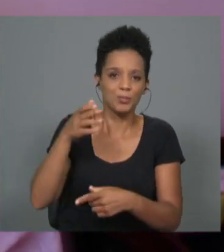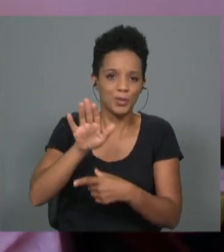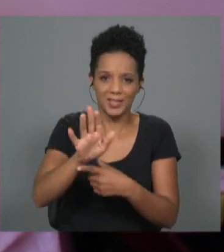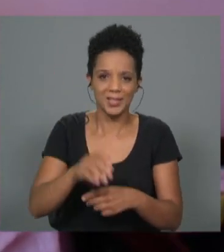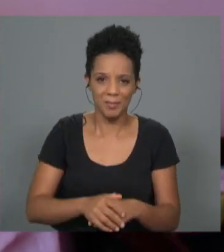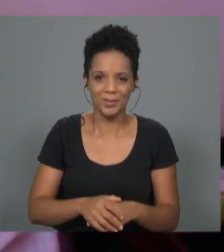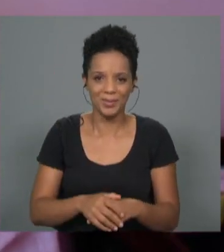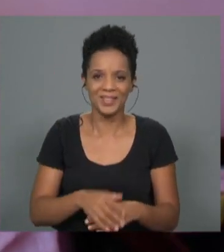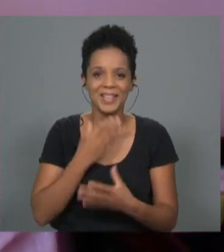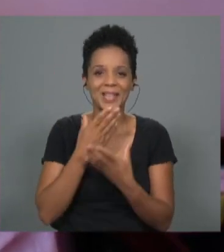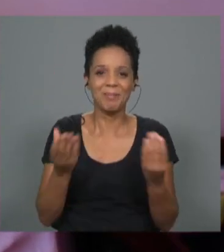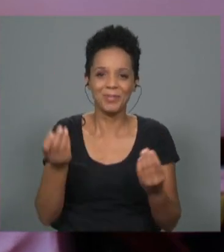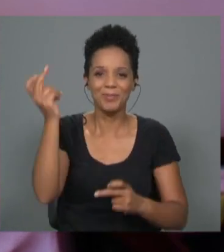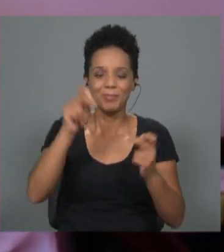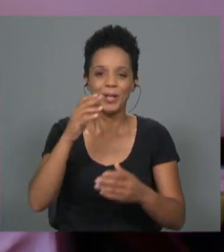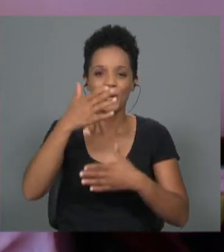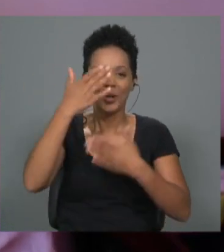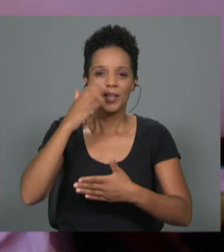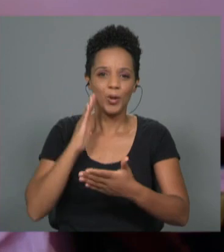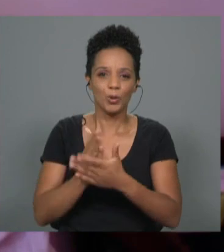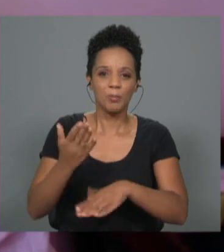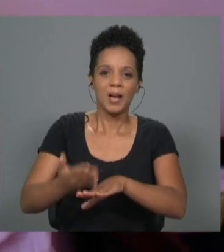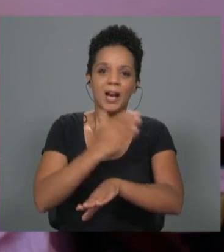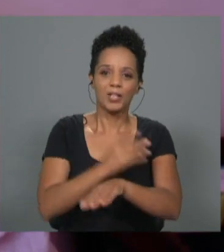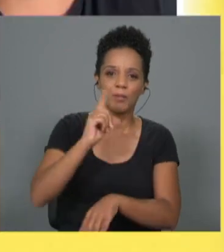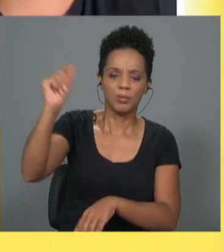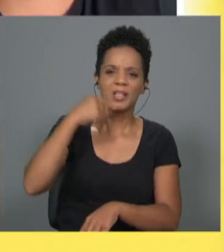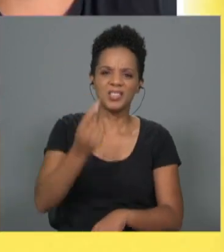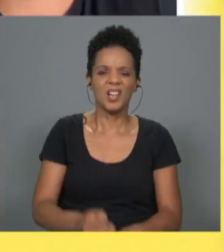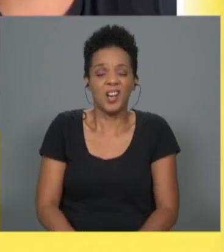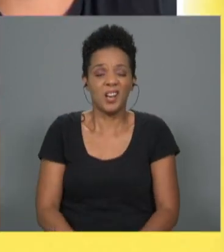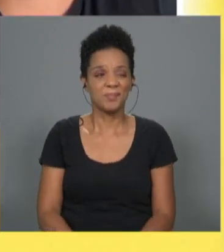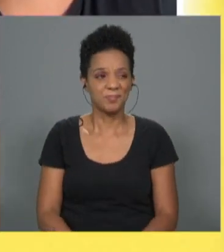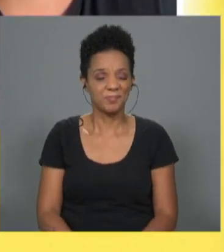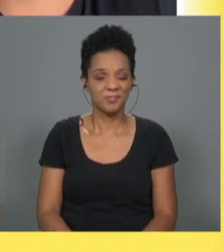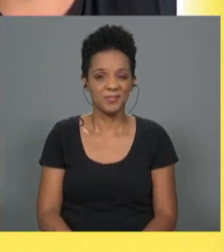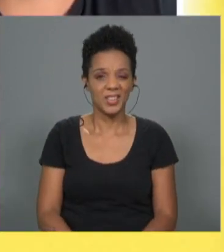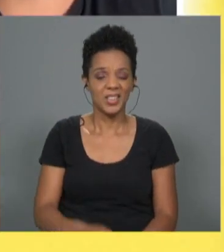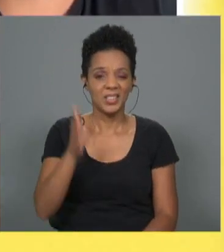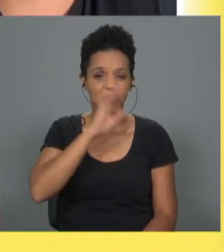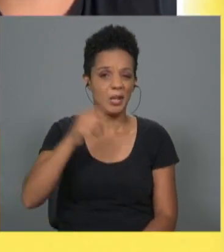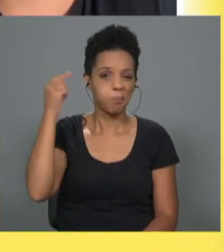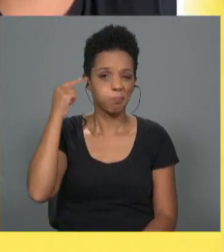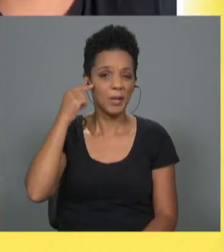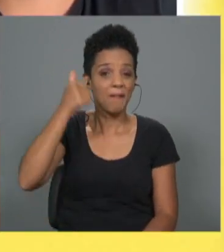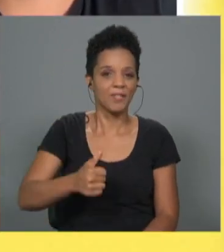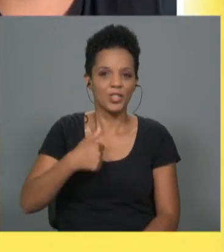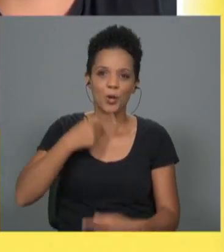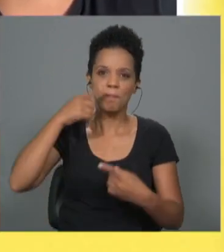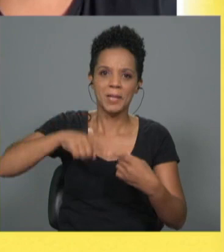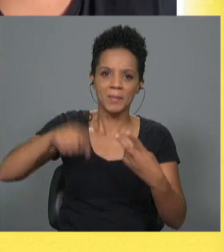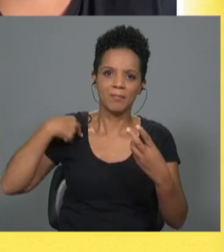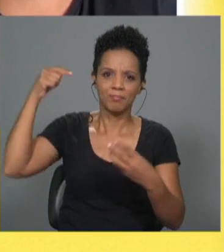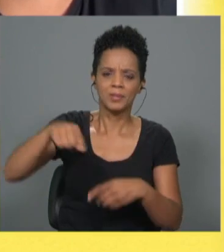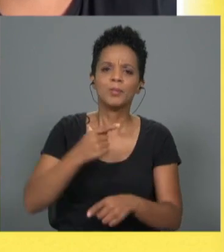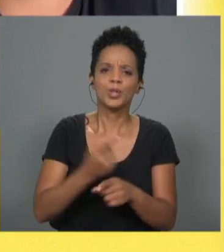E muitos deles aparecem no último dia antes de se irem embora e dizem, ah, se soubesse que isto era tão fixe, tinha vindo cá mais vezes e dizem, mas por